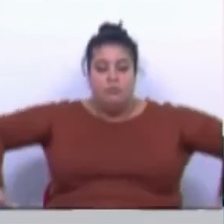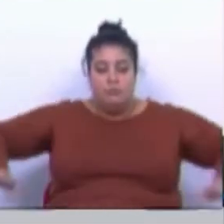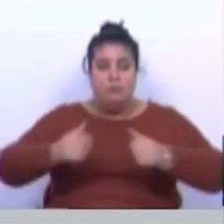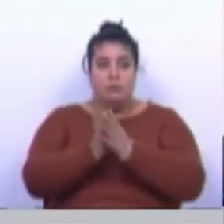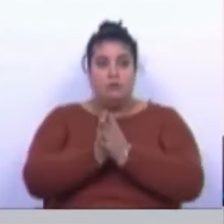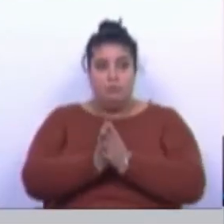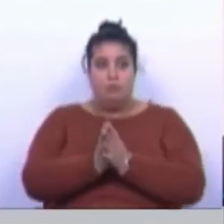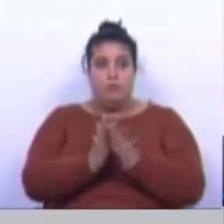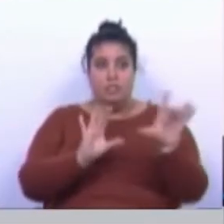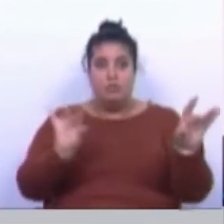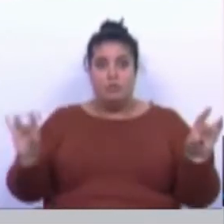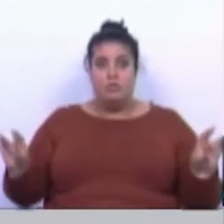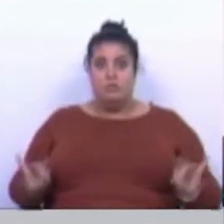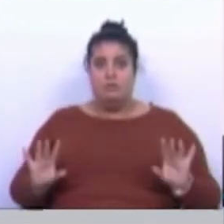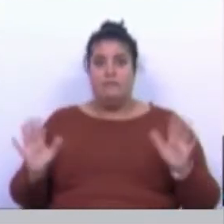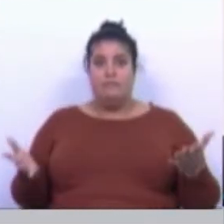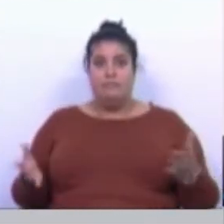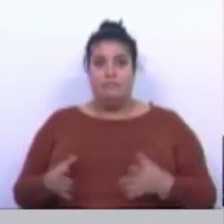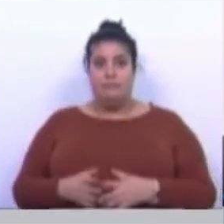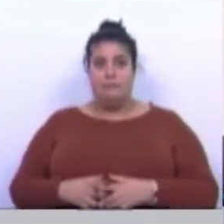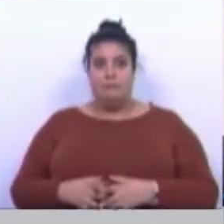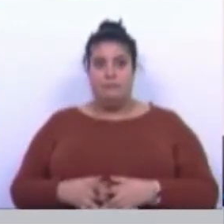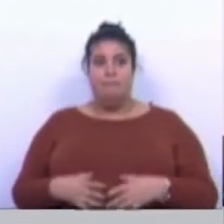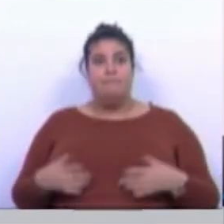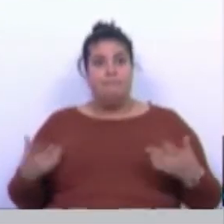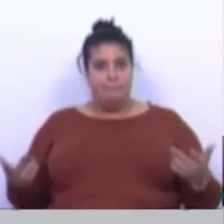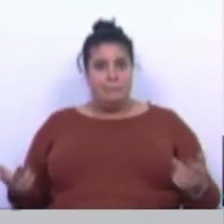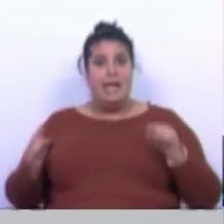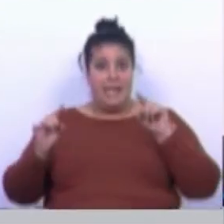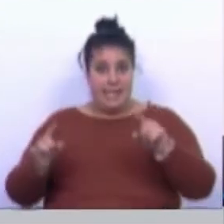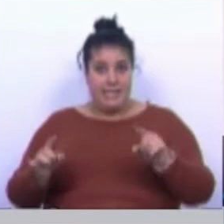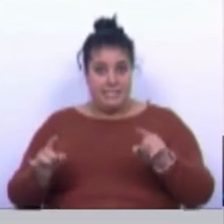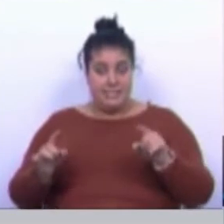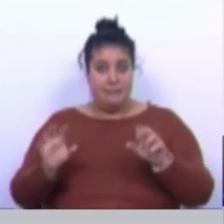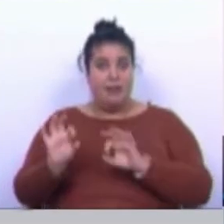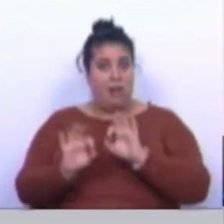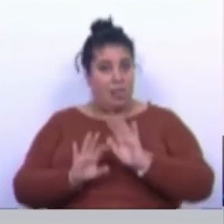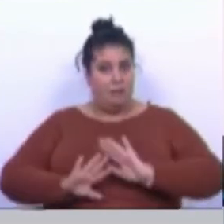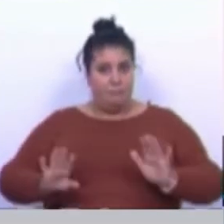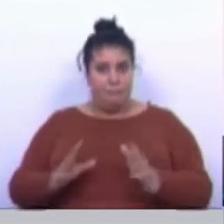sua volta e nas quais ela toca. E, portanto, esta é a recomendação.